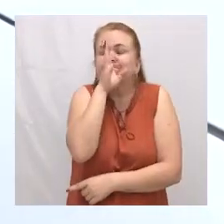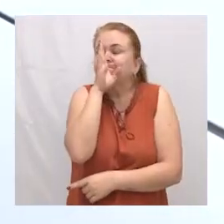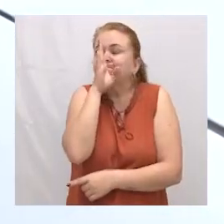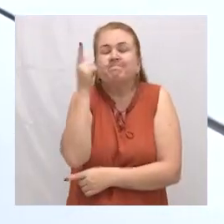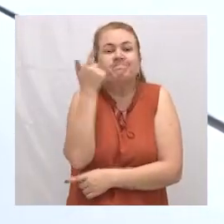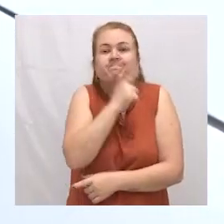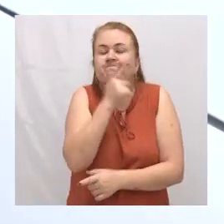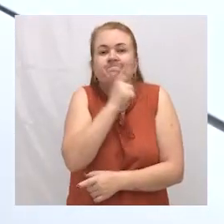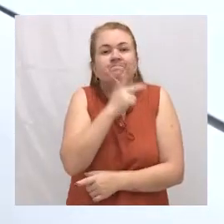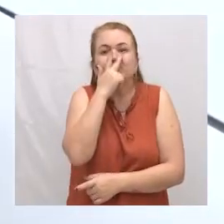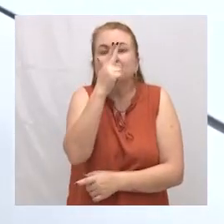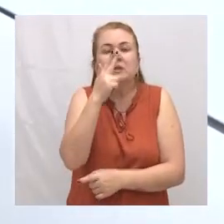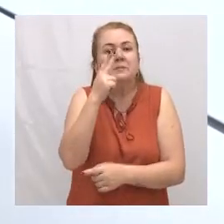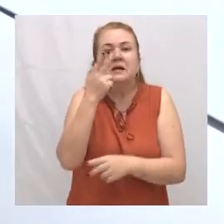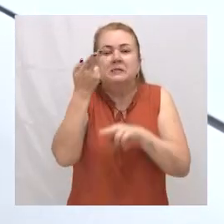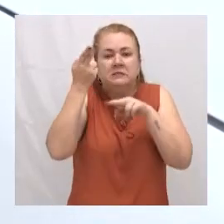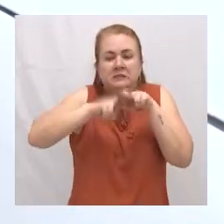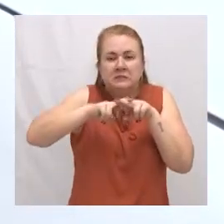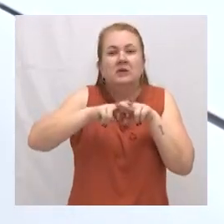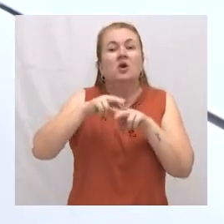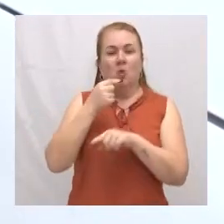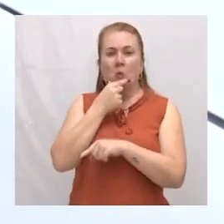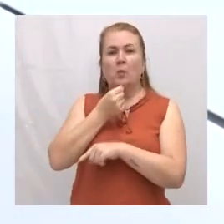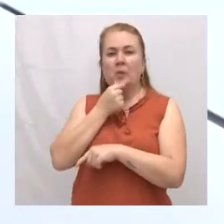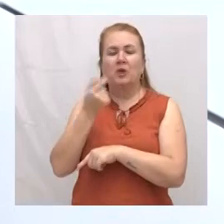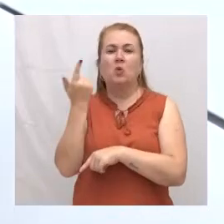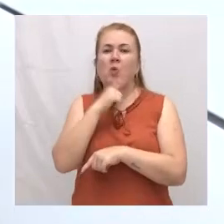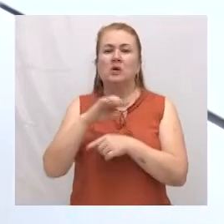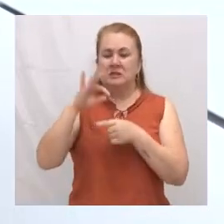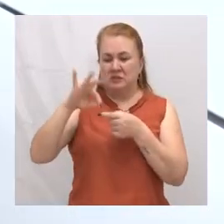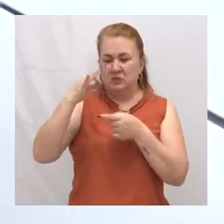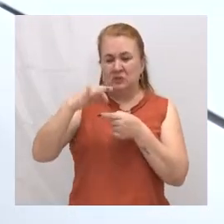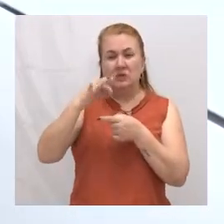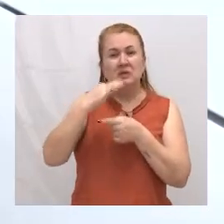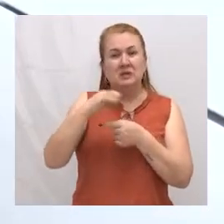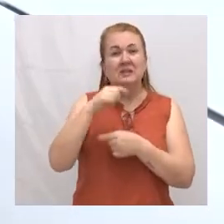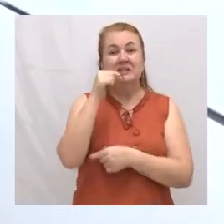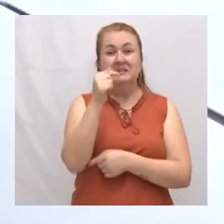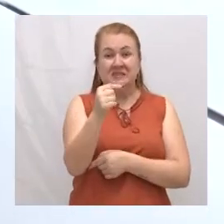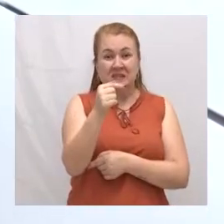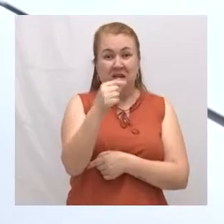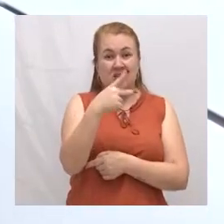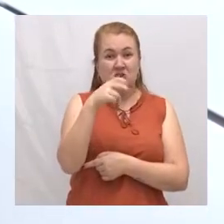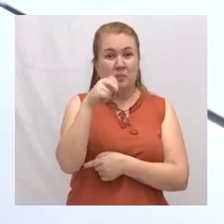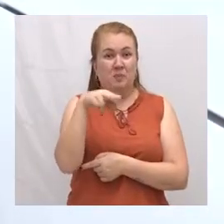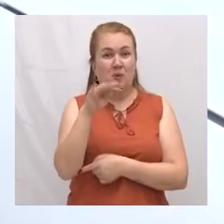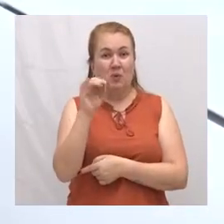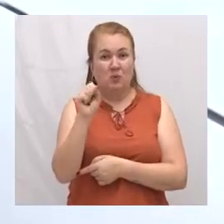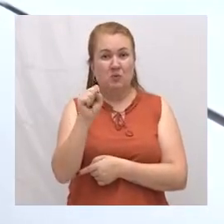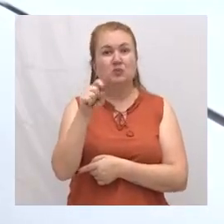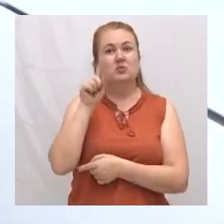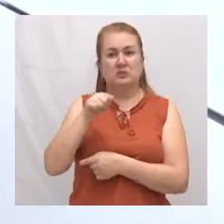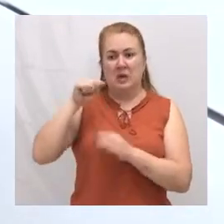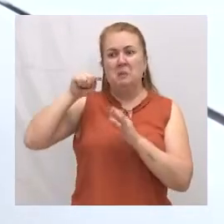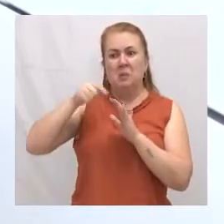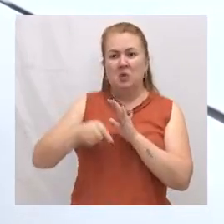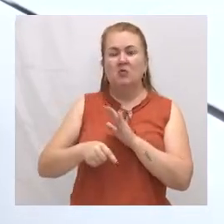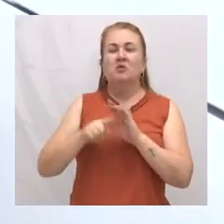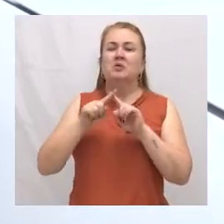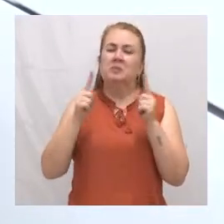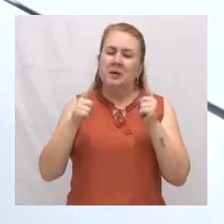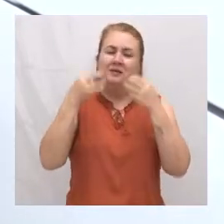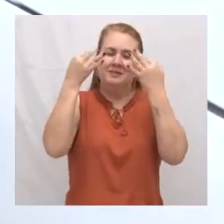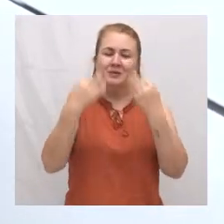O Gabriel levou sete pontos no dedo. Sabe, o corte foi bem profundo mesmo. Mas